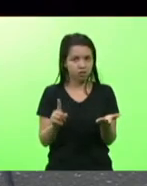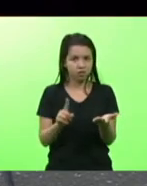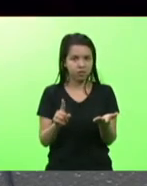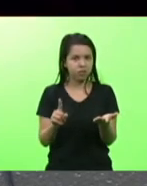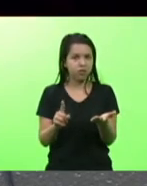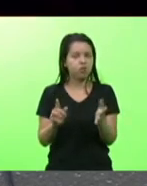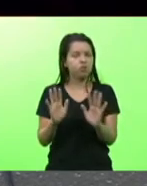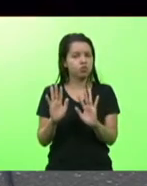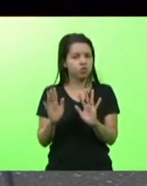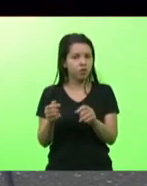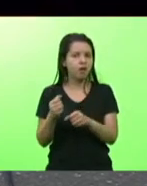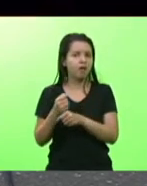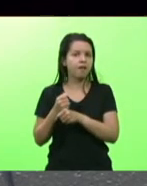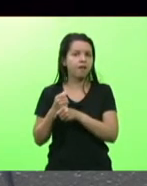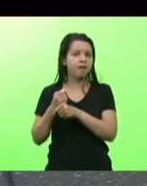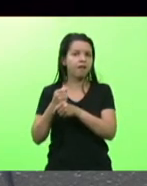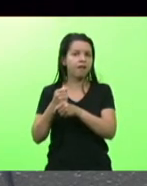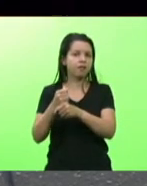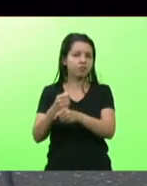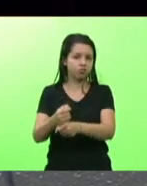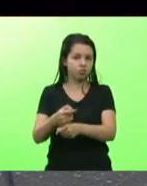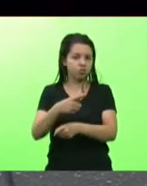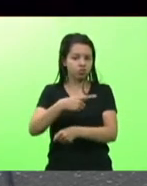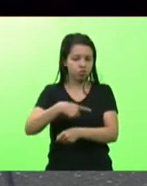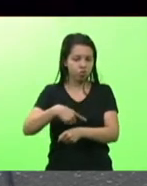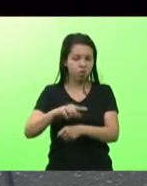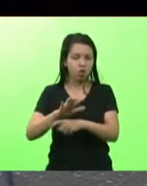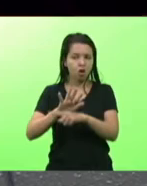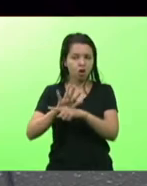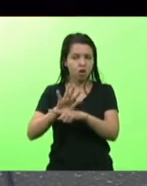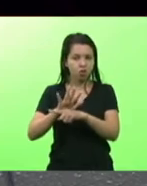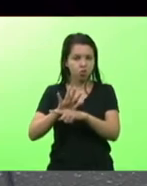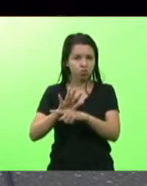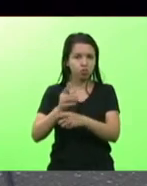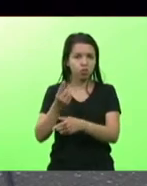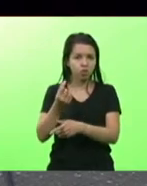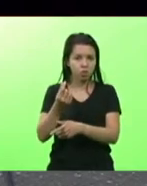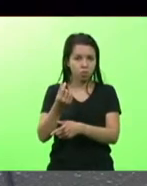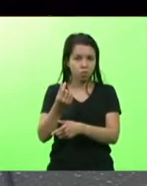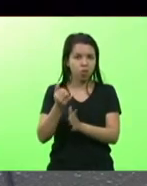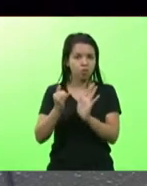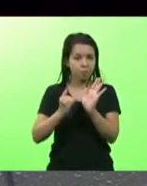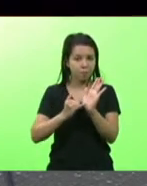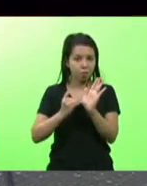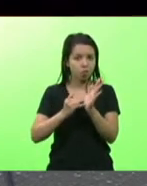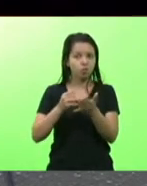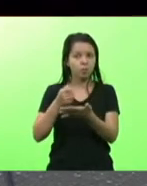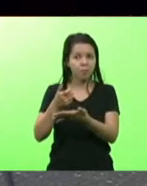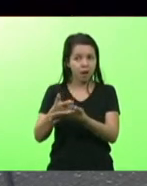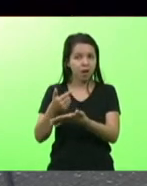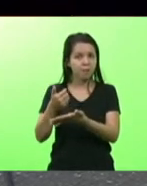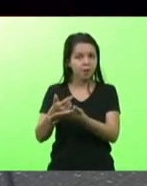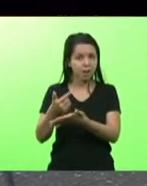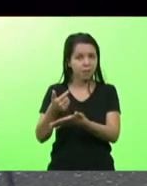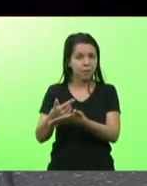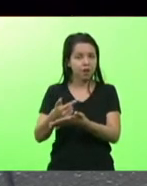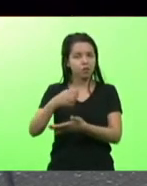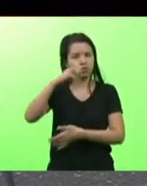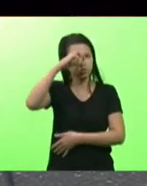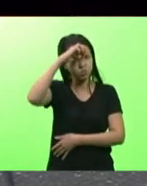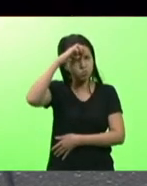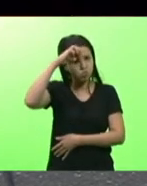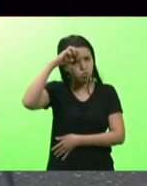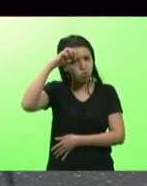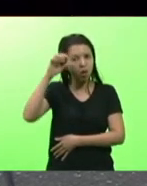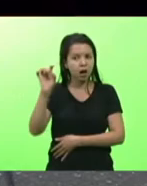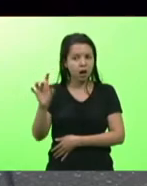que nós contribuímos com muito do suor dos catarinenses e